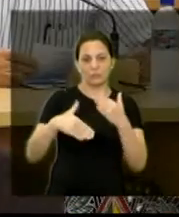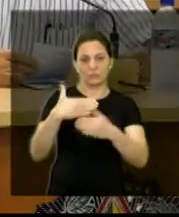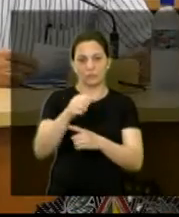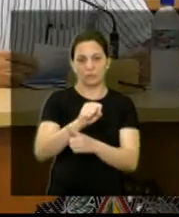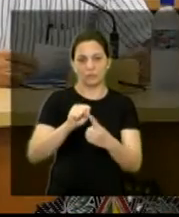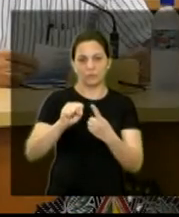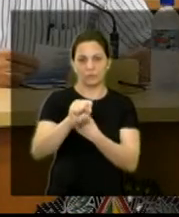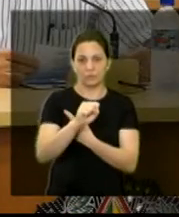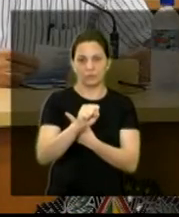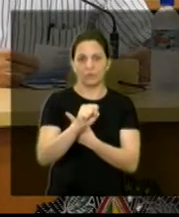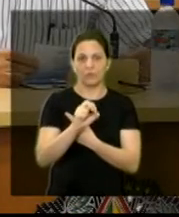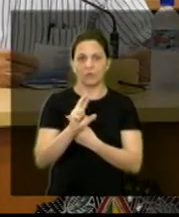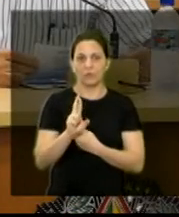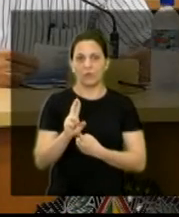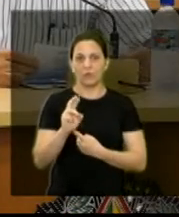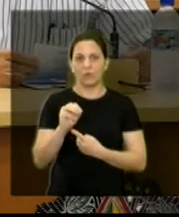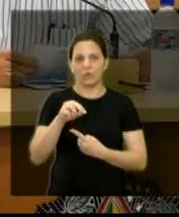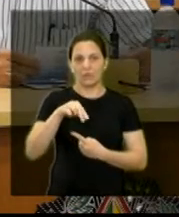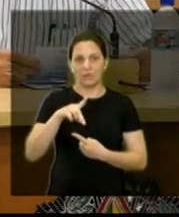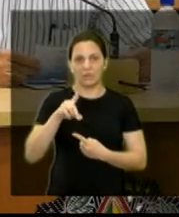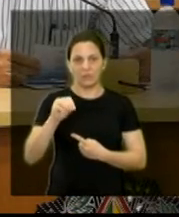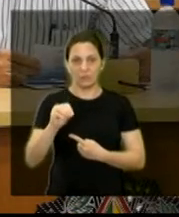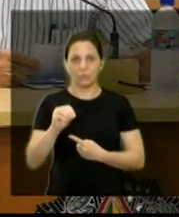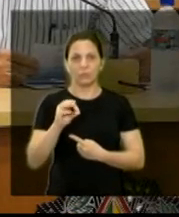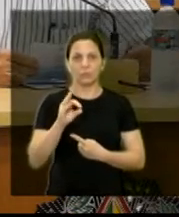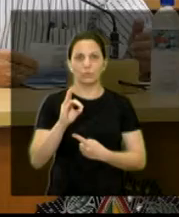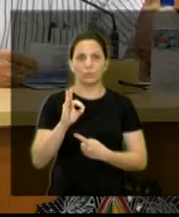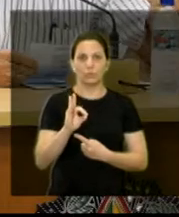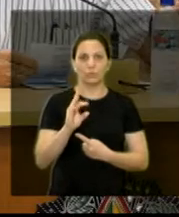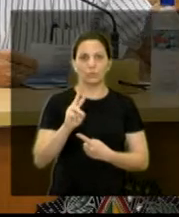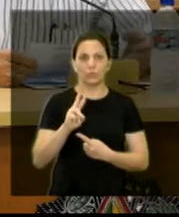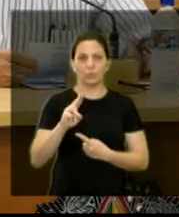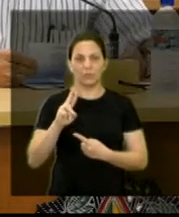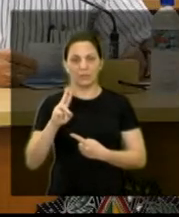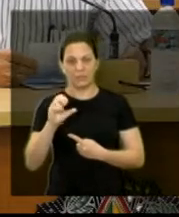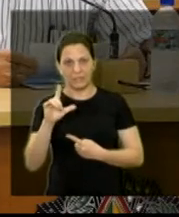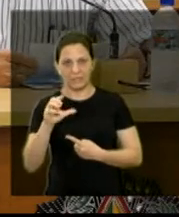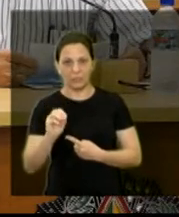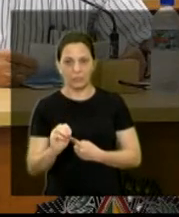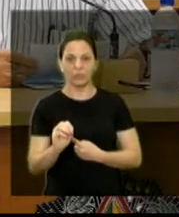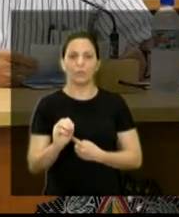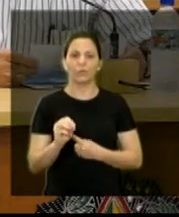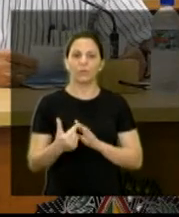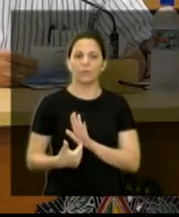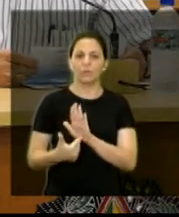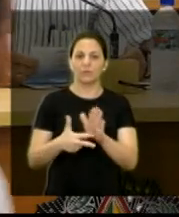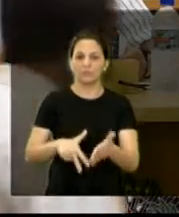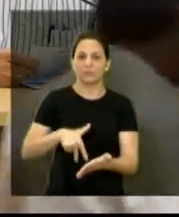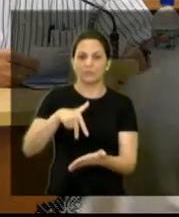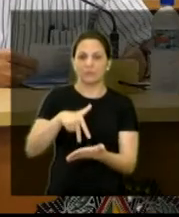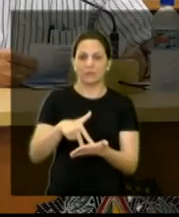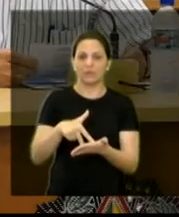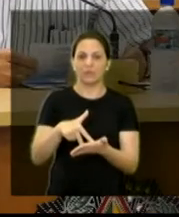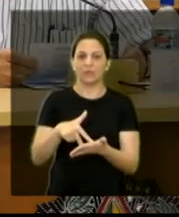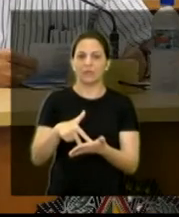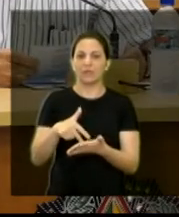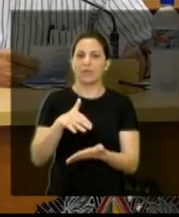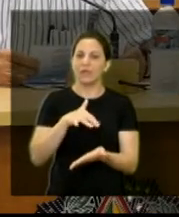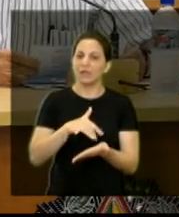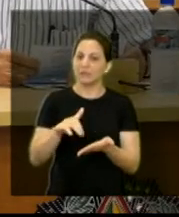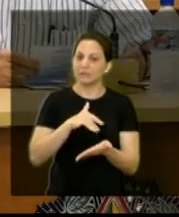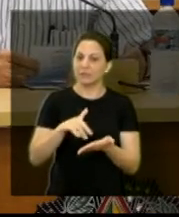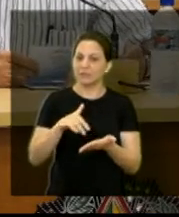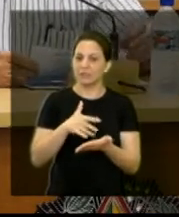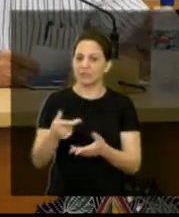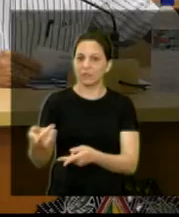O Renaldo Túlio, que vai fazer a apresentação, já até convido para que possa já assumir. Convidar a nossa secretária para que possa